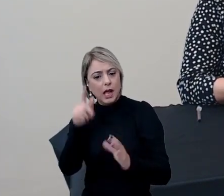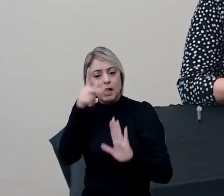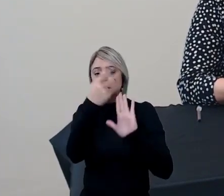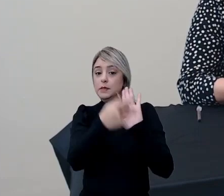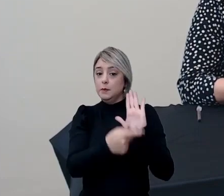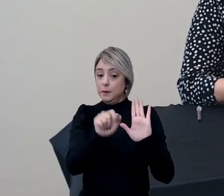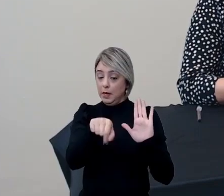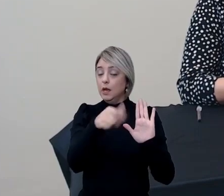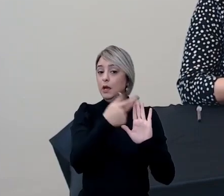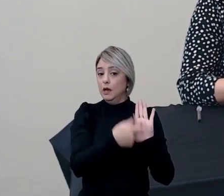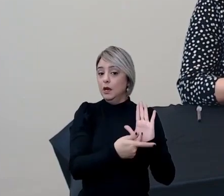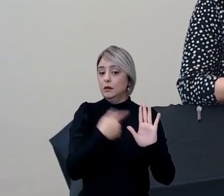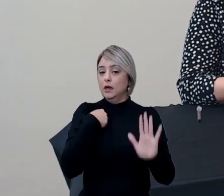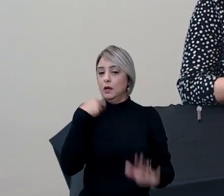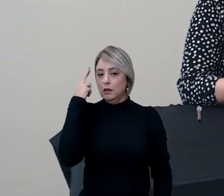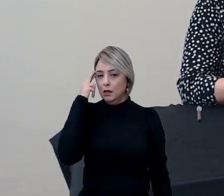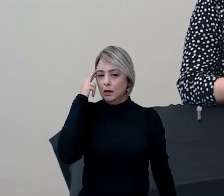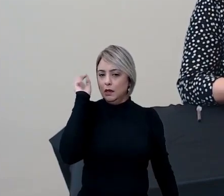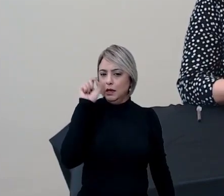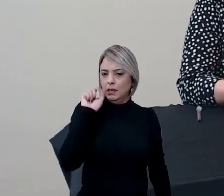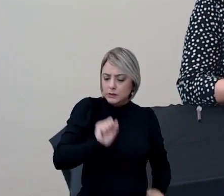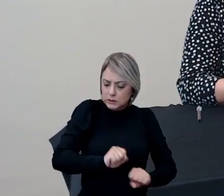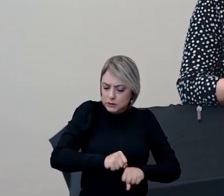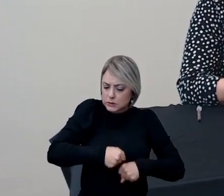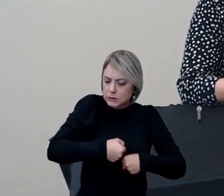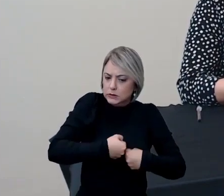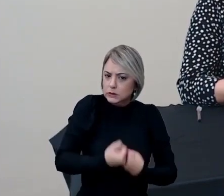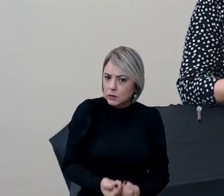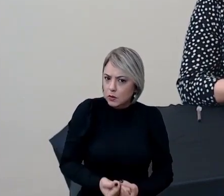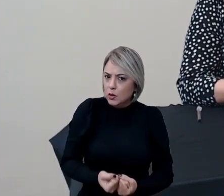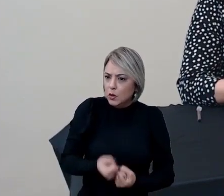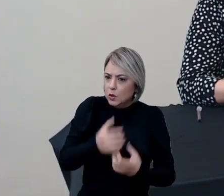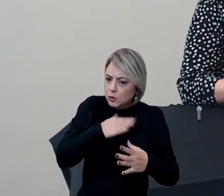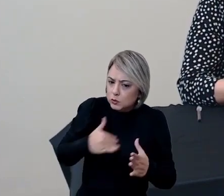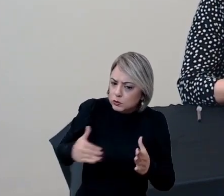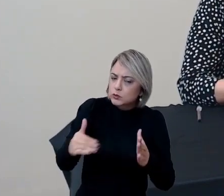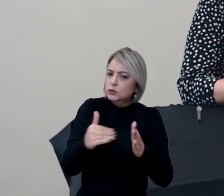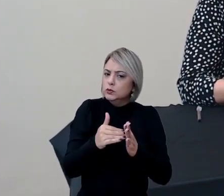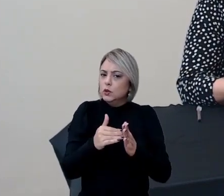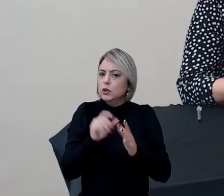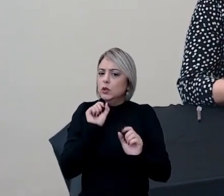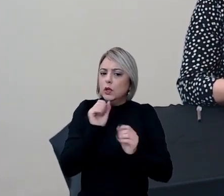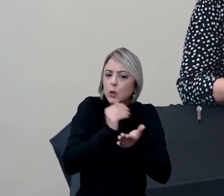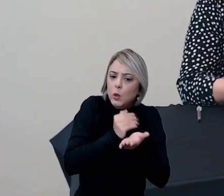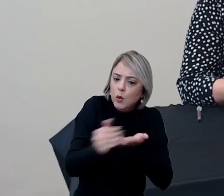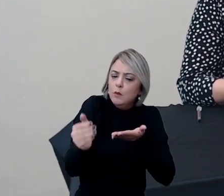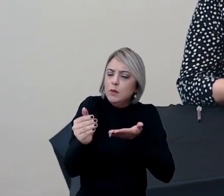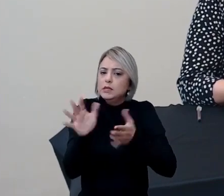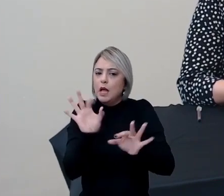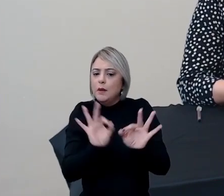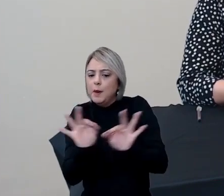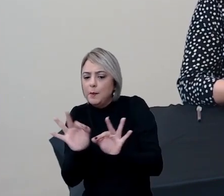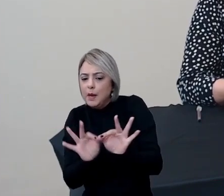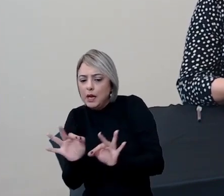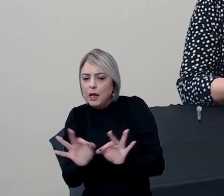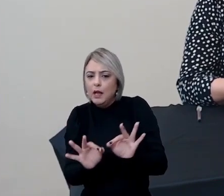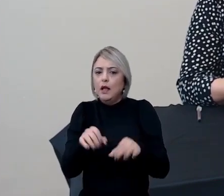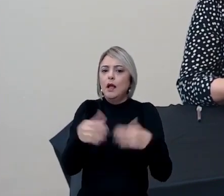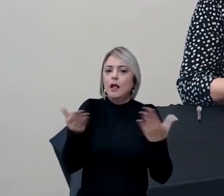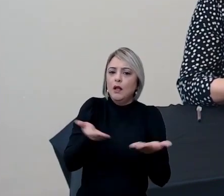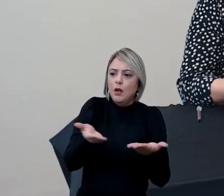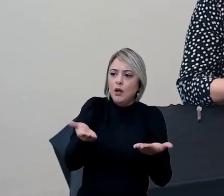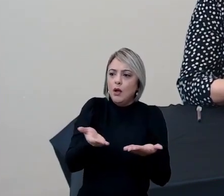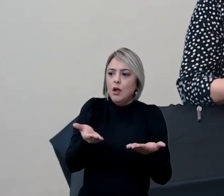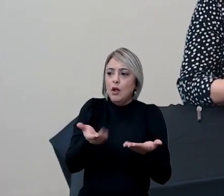reflete esse esforço de todos nós em começarmos a preparar. E eu agora